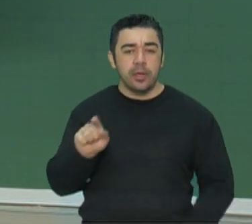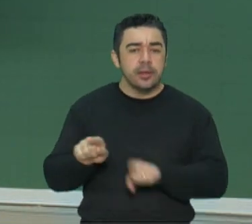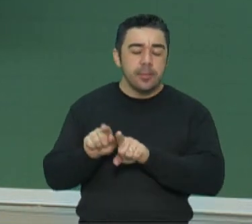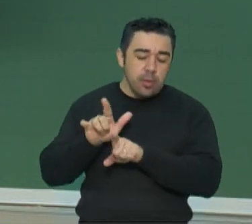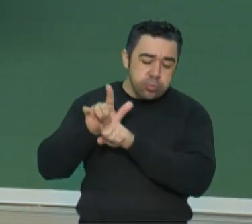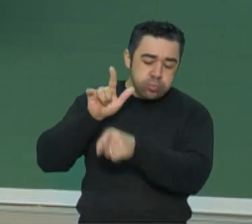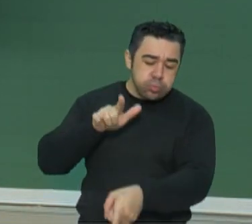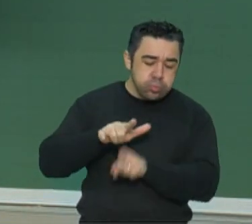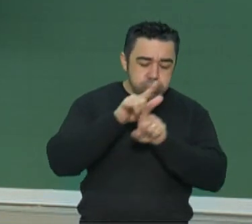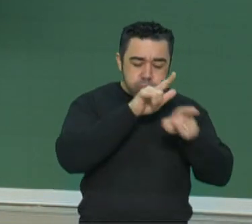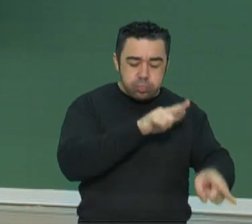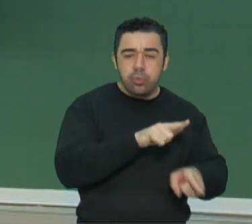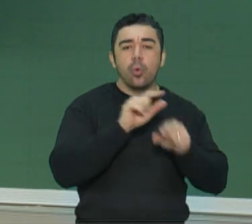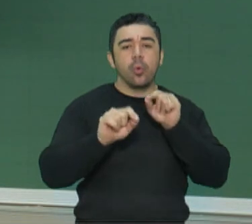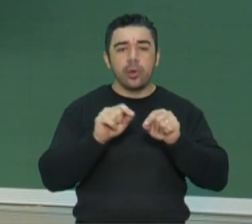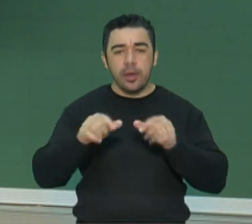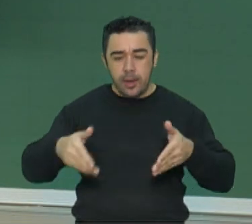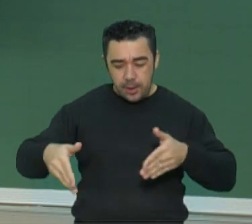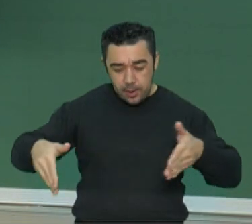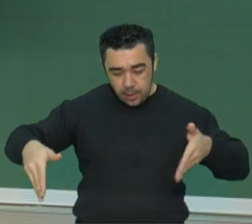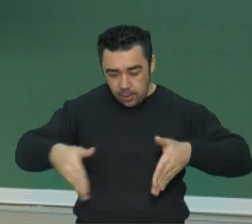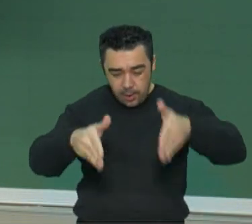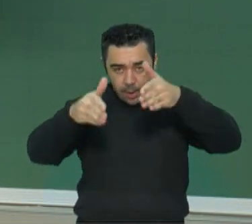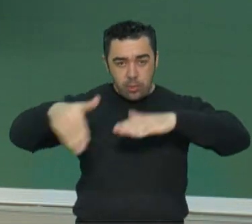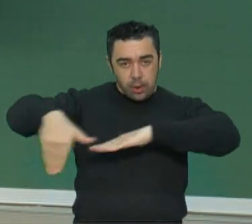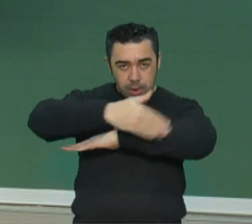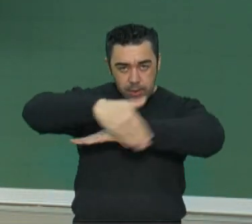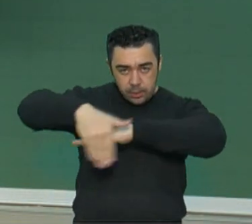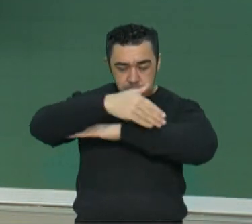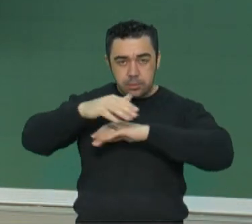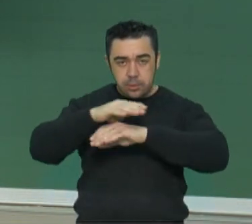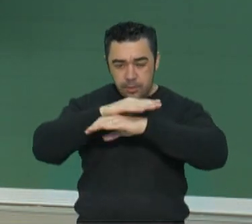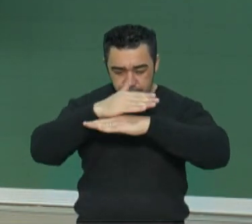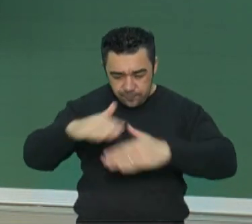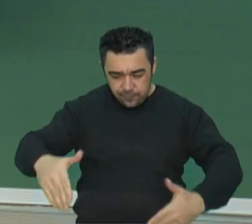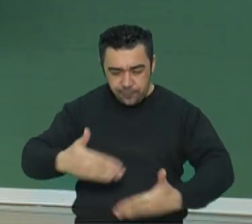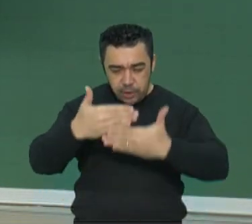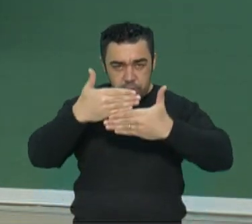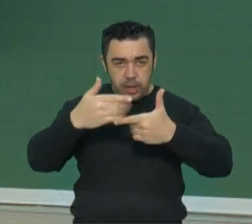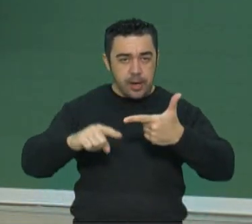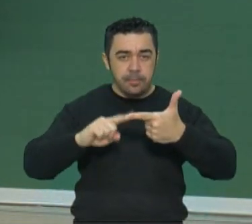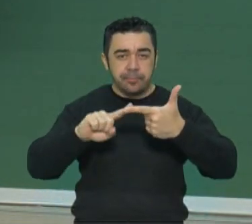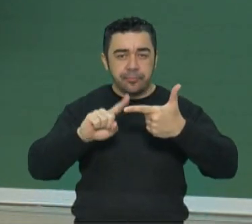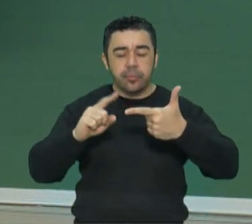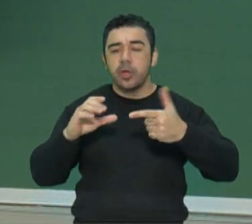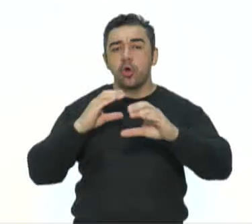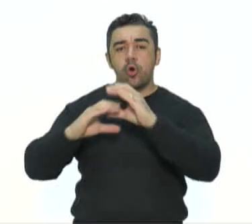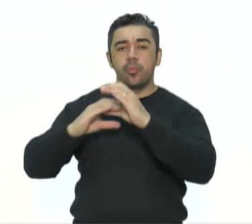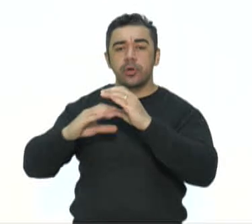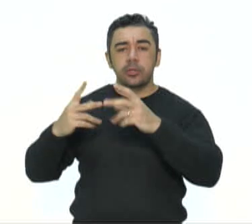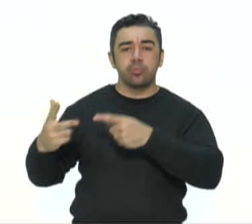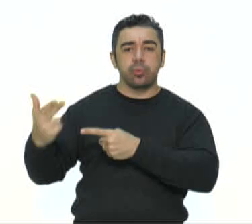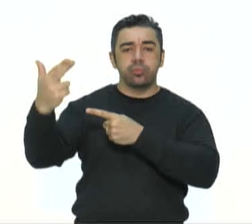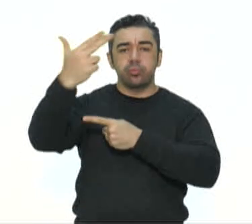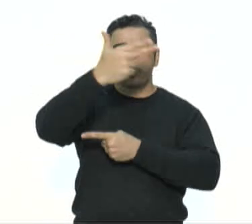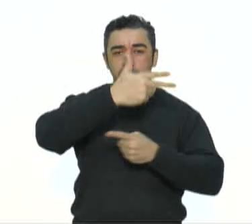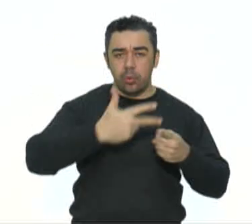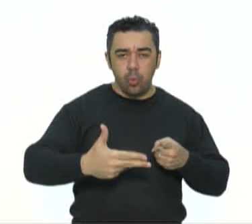estradas. Então, deixaram o inimigo sem fácil acesso às comunicações. Ainda, depois